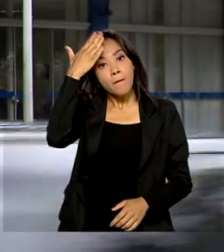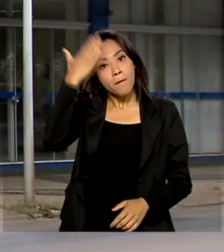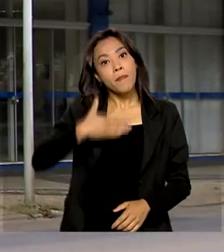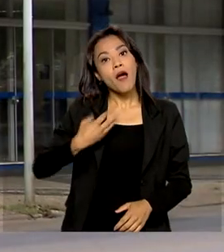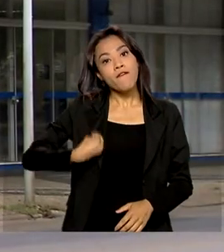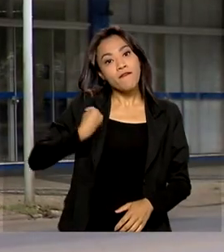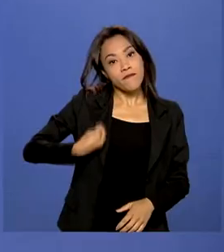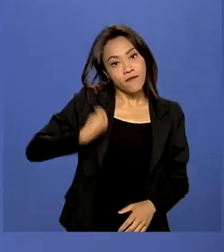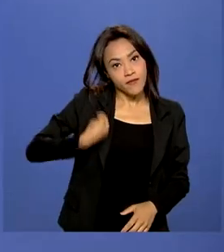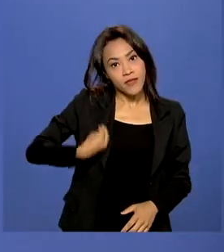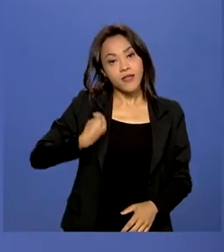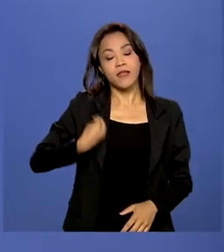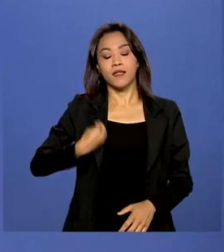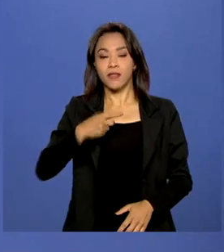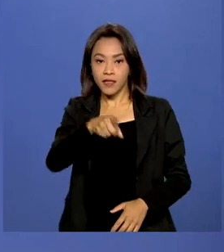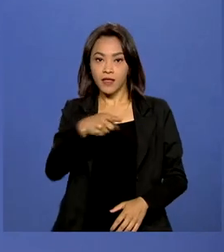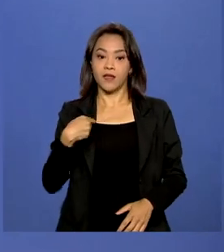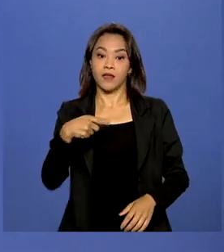ser obrigatória.